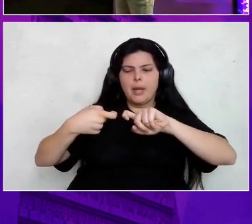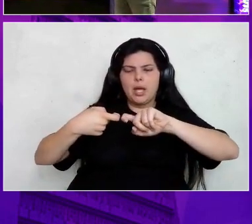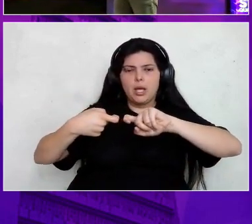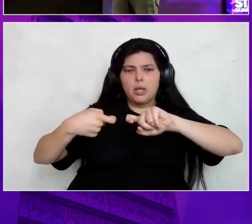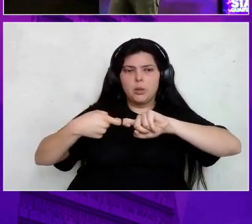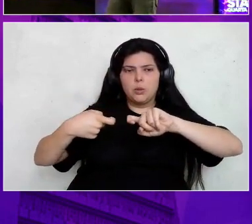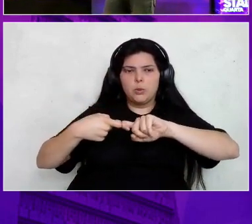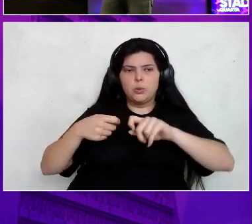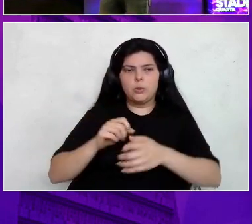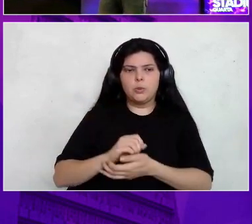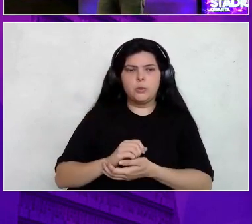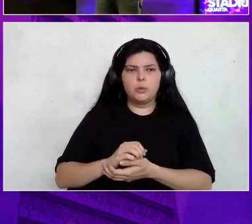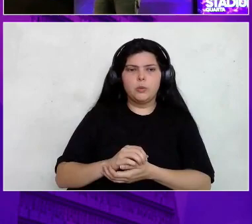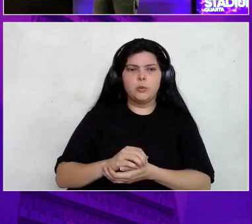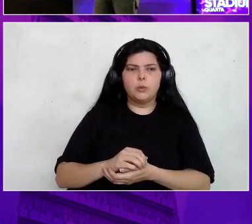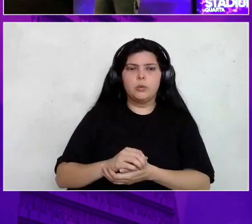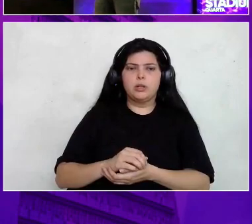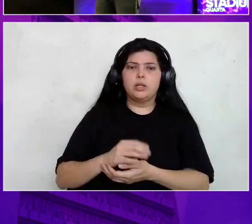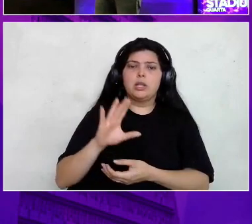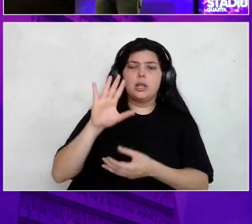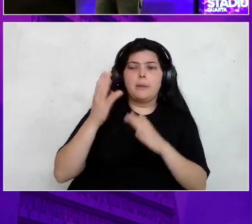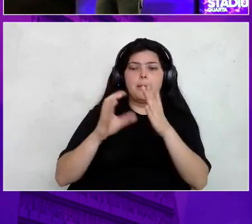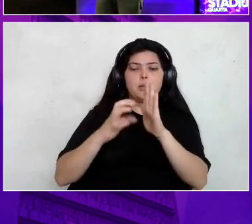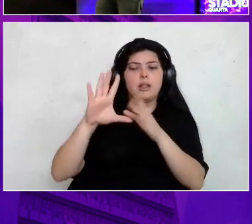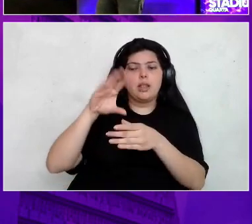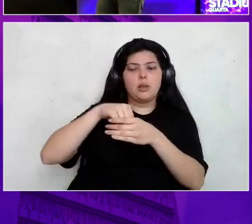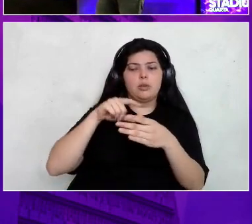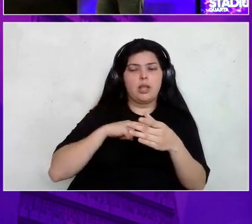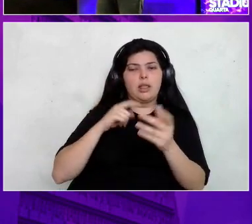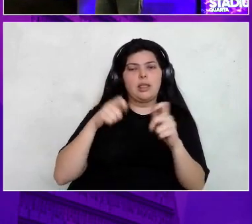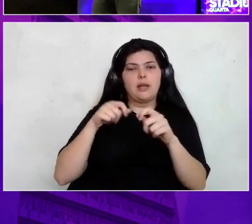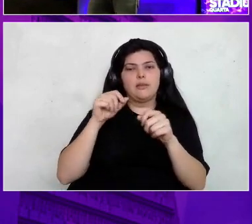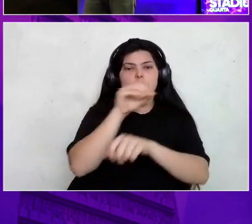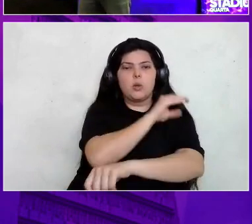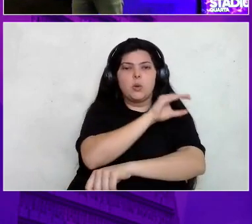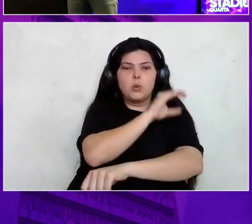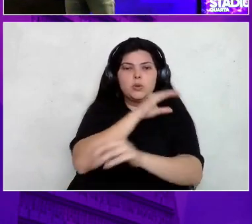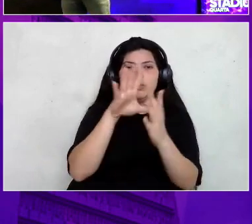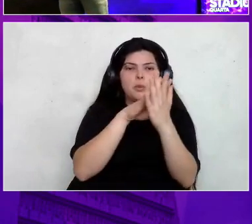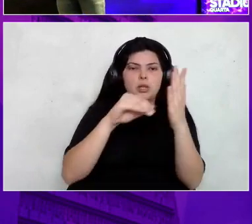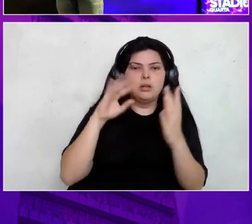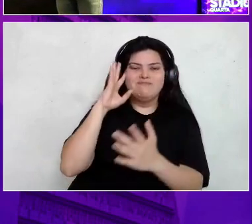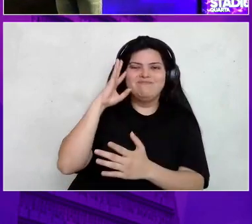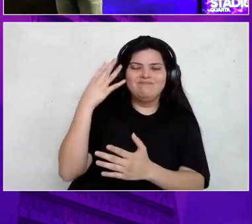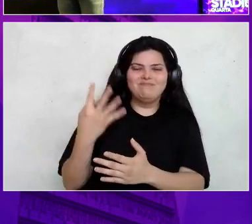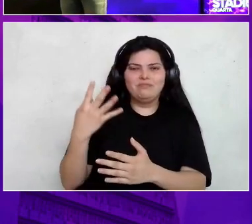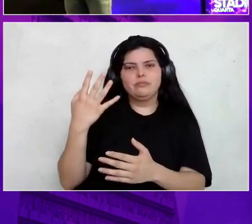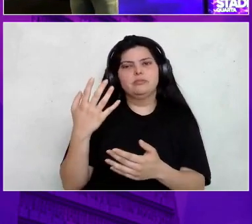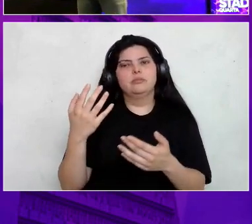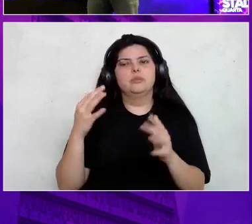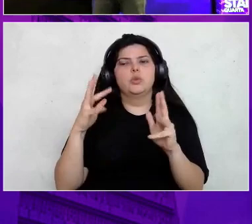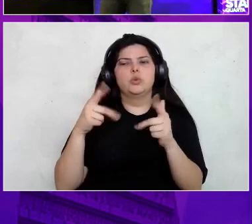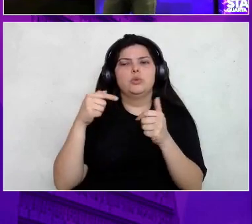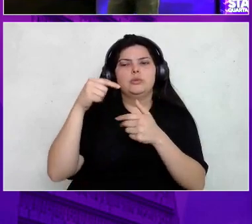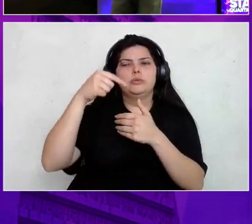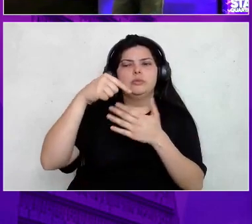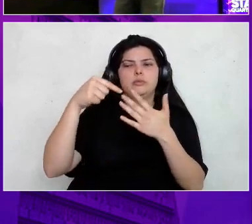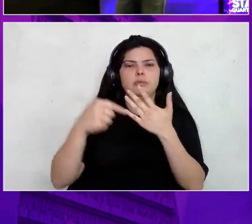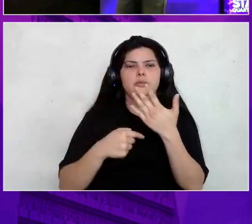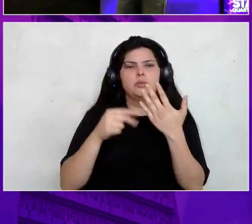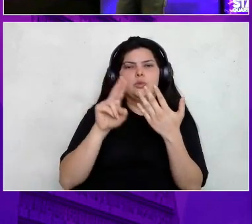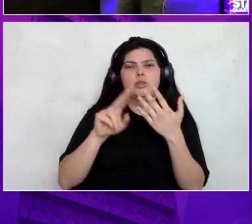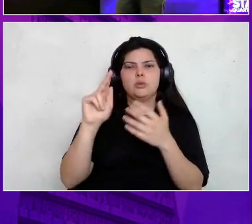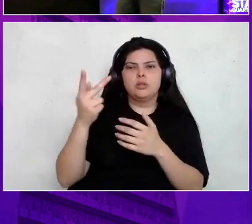dentro do nosso banco de dados. Então, hoje é possível você fazer treinamento de modelos, tomadas de decisão. Então, tudo diretamente utilizando storage procedures.